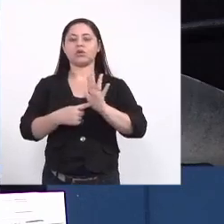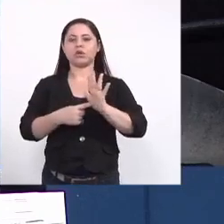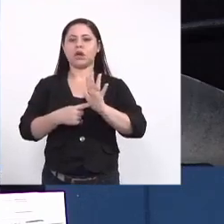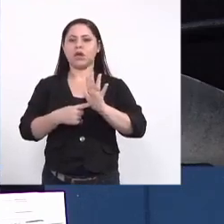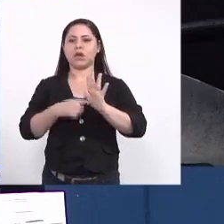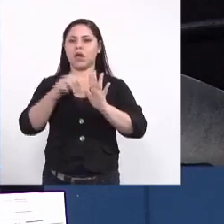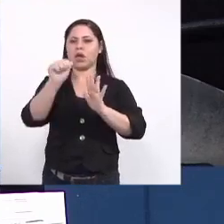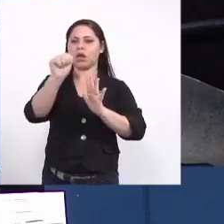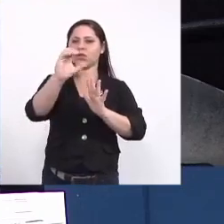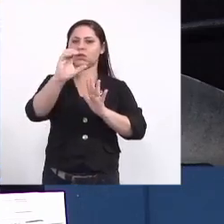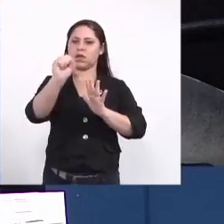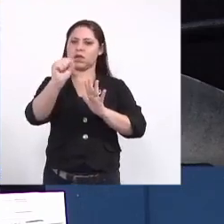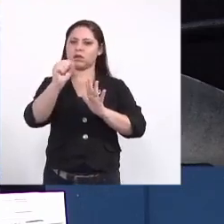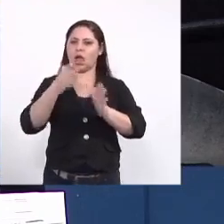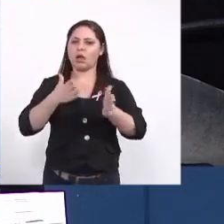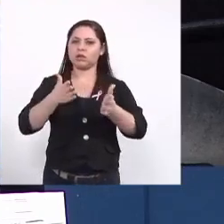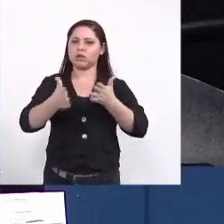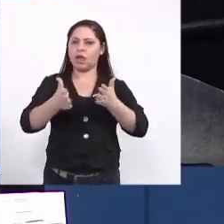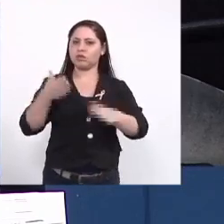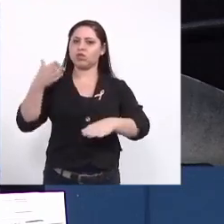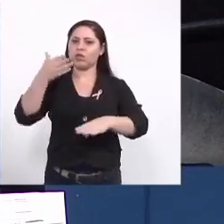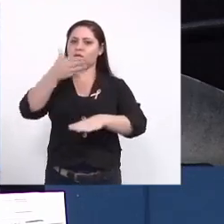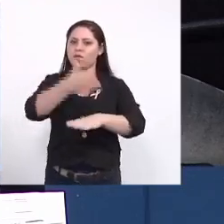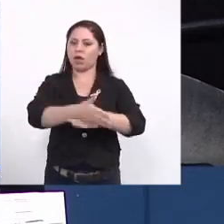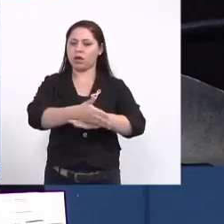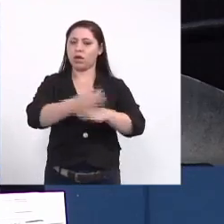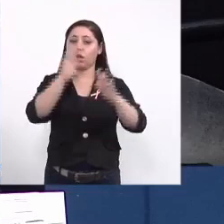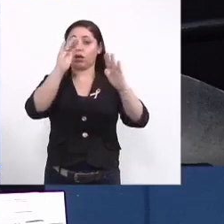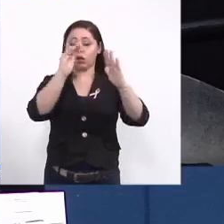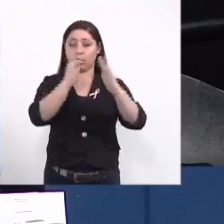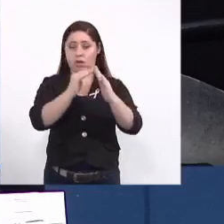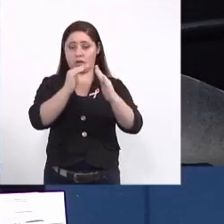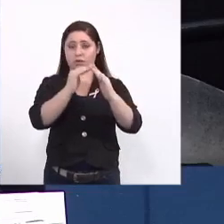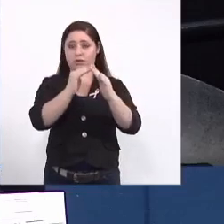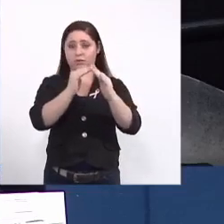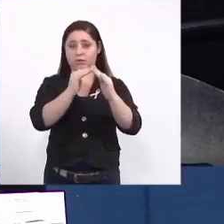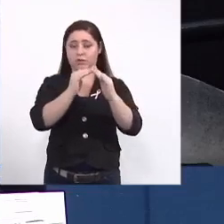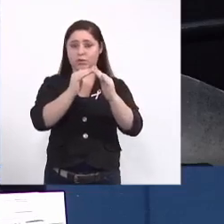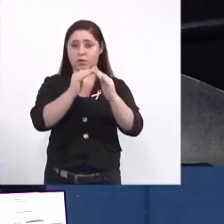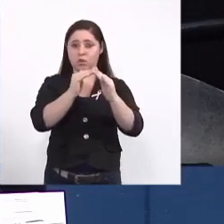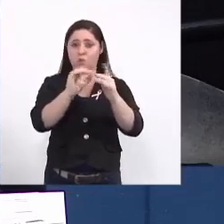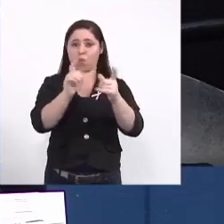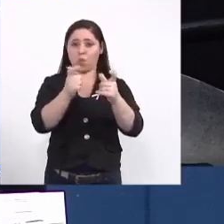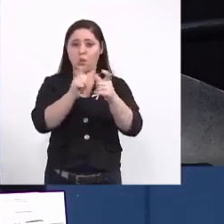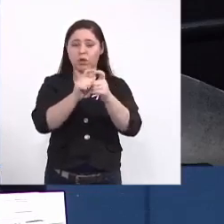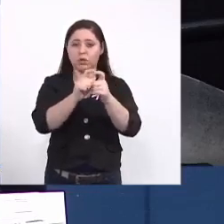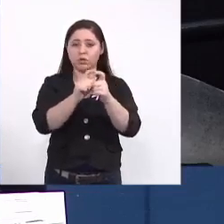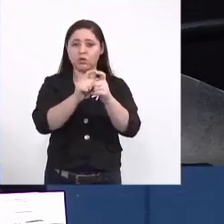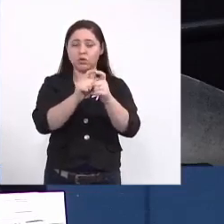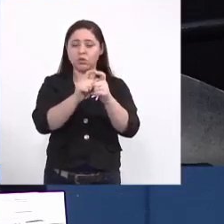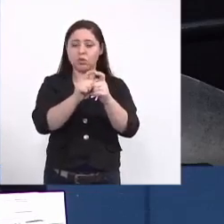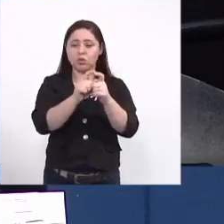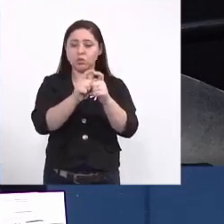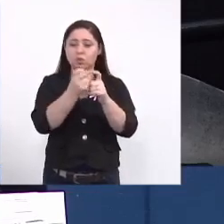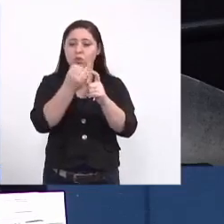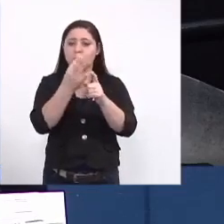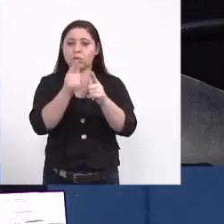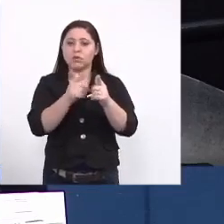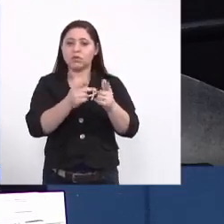dificuldade ao acesso aos domicílios reduzindo o número de visitas